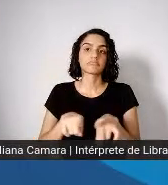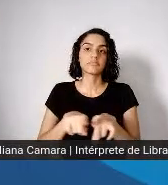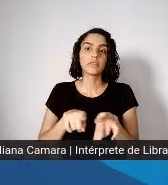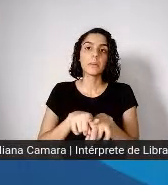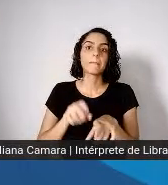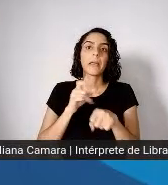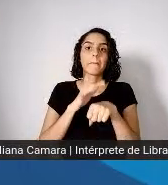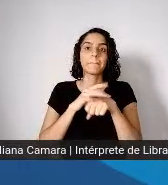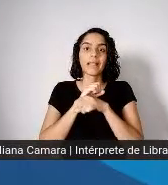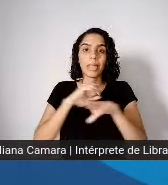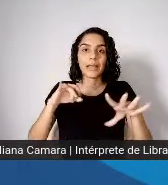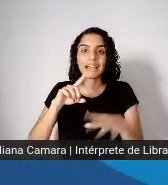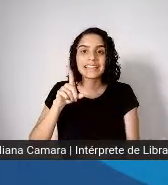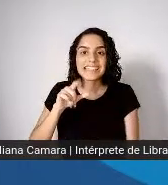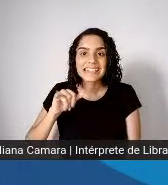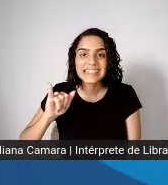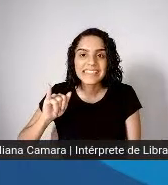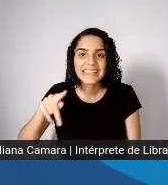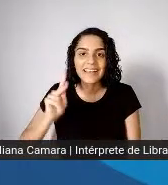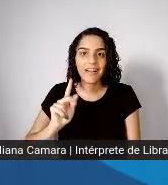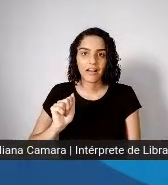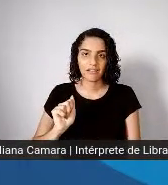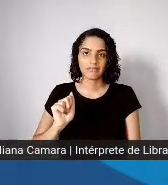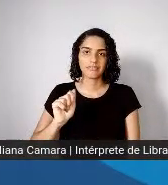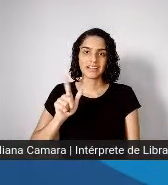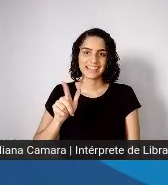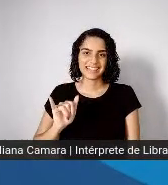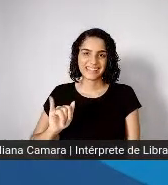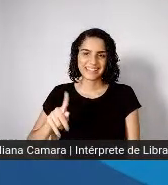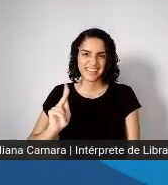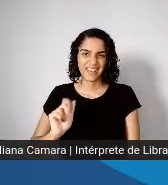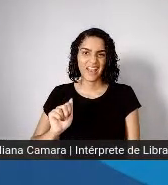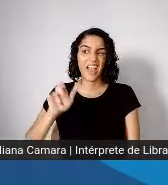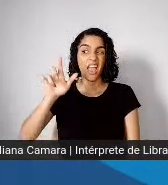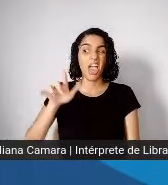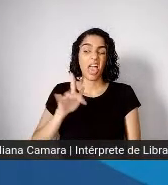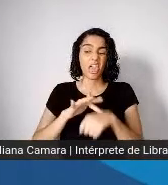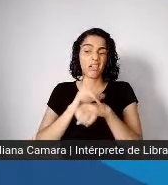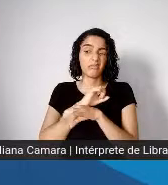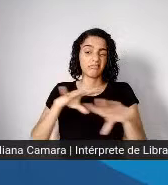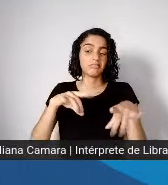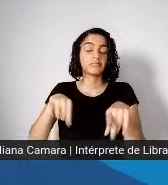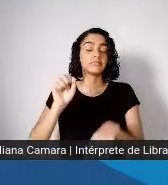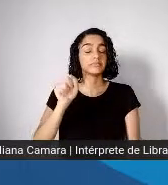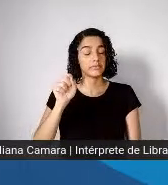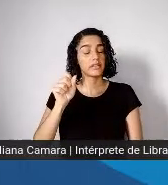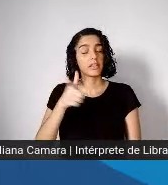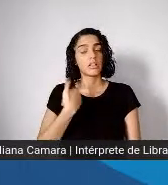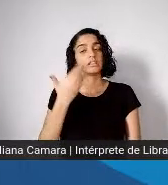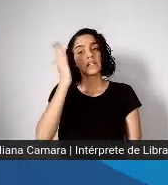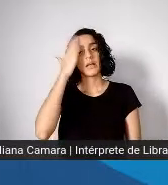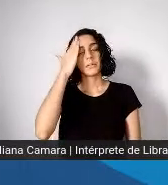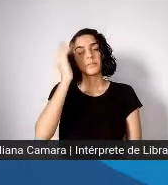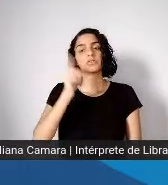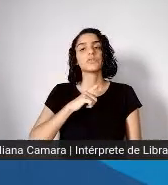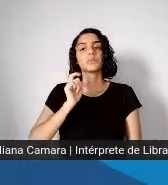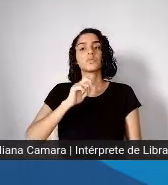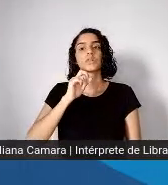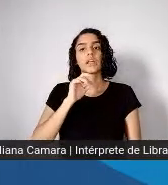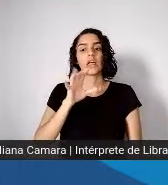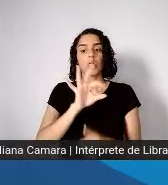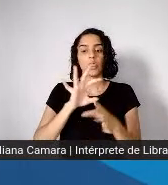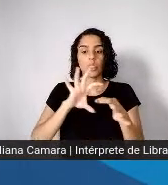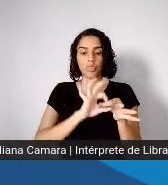foi uma pandemia a Zika, e nós tivemos no contexto histórico, veja, a